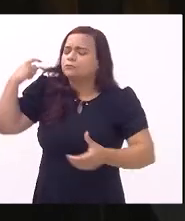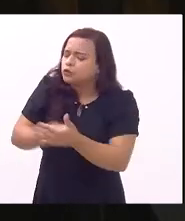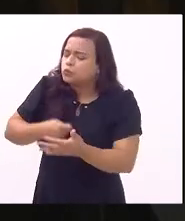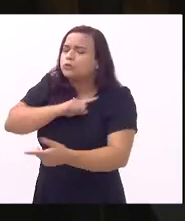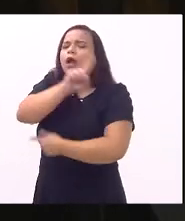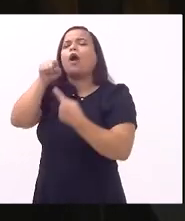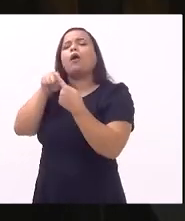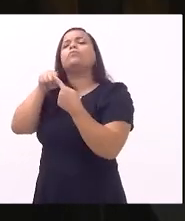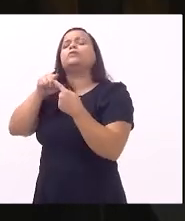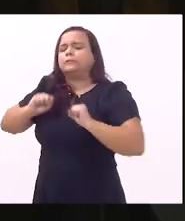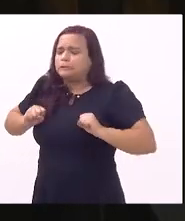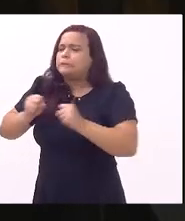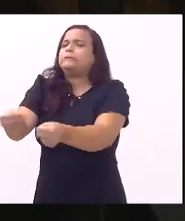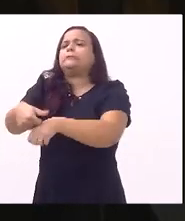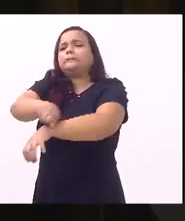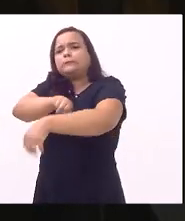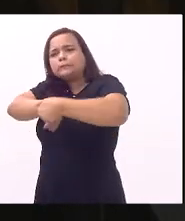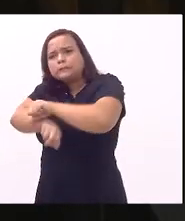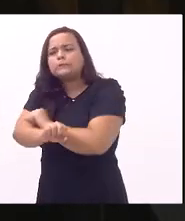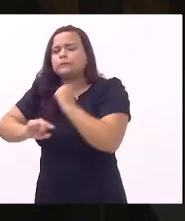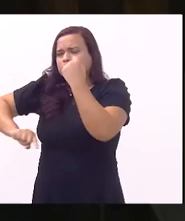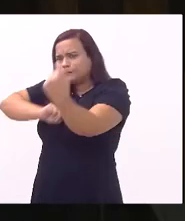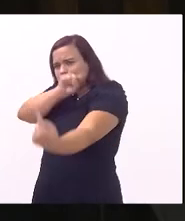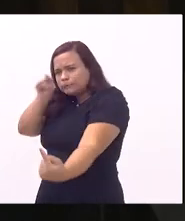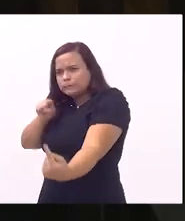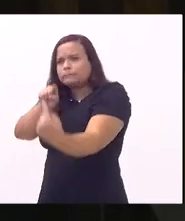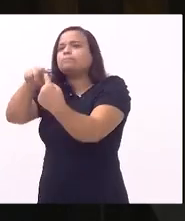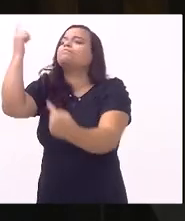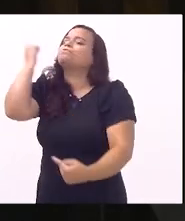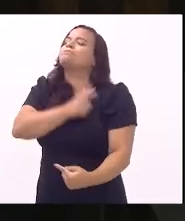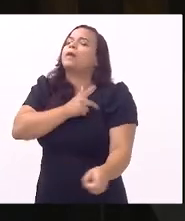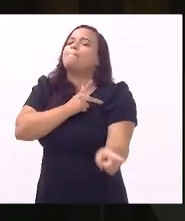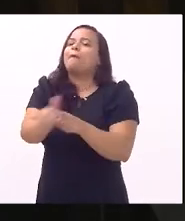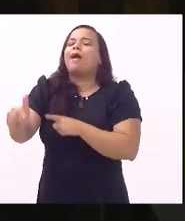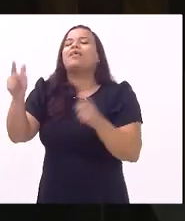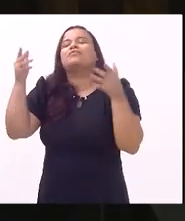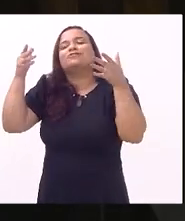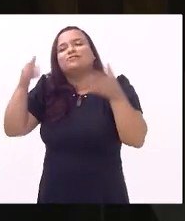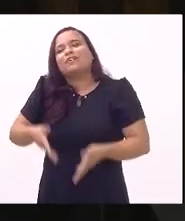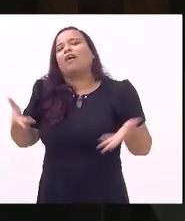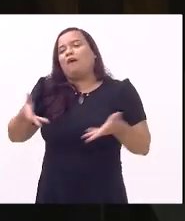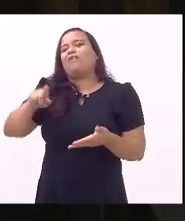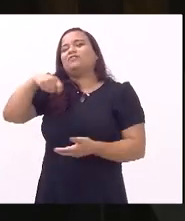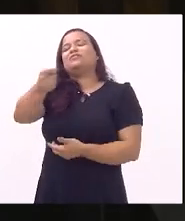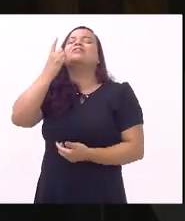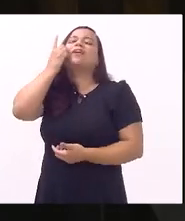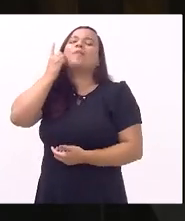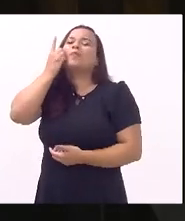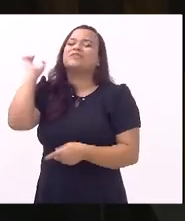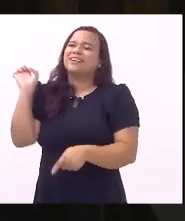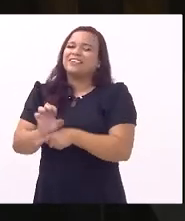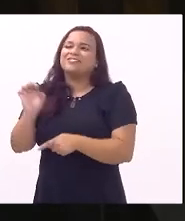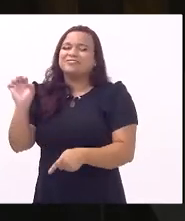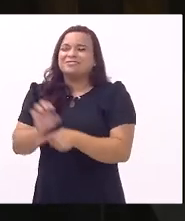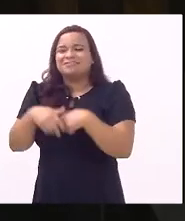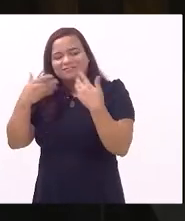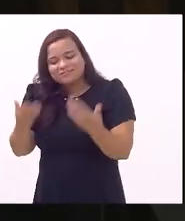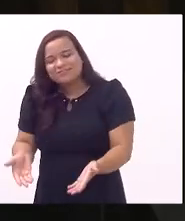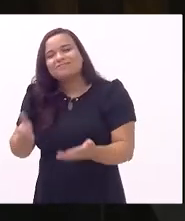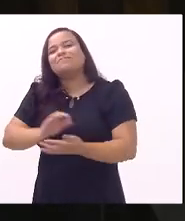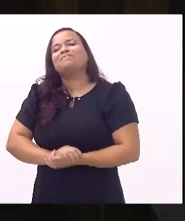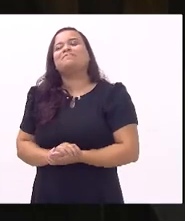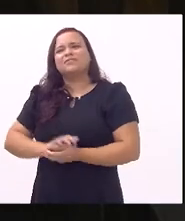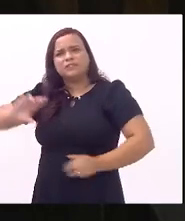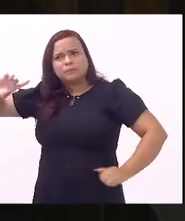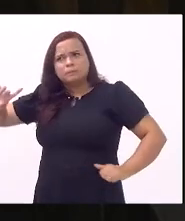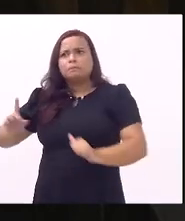objetivos traçou as suas metas e conseguiu chegar e hoje o senhor é um deputado estadual se eu não me engano o primeiro